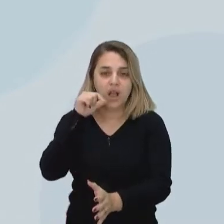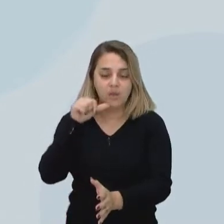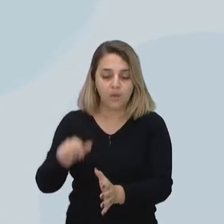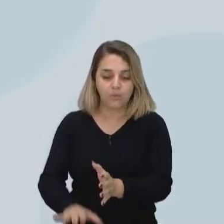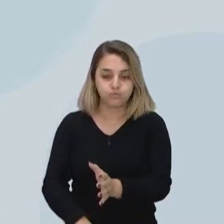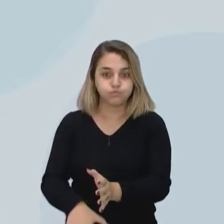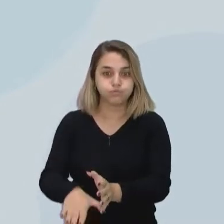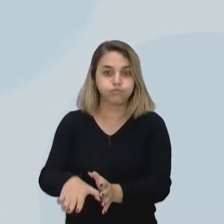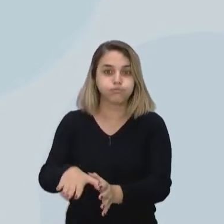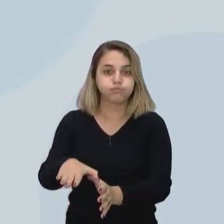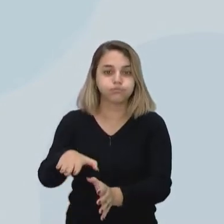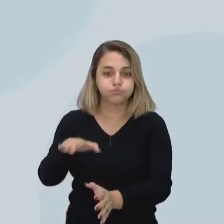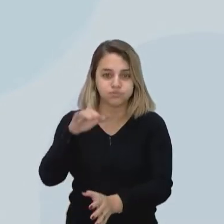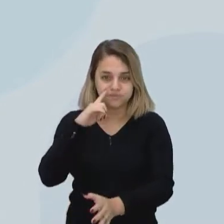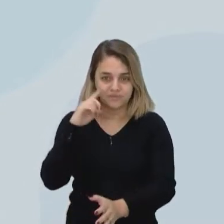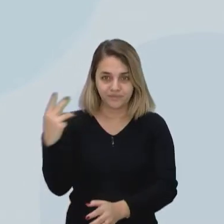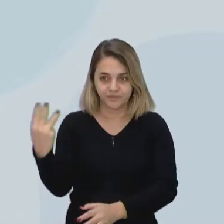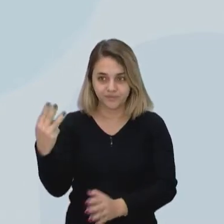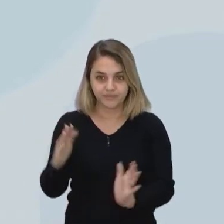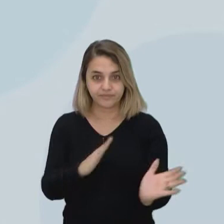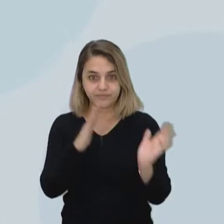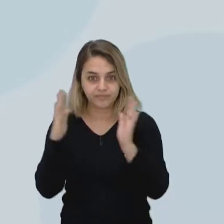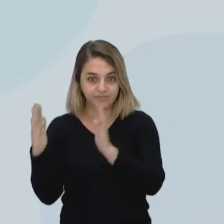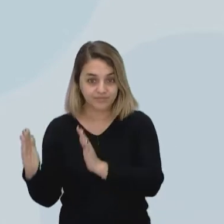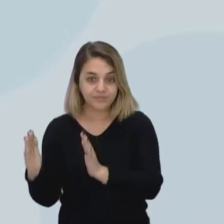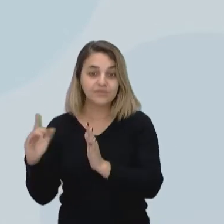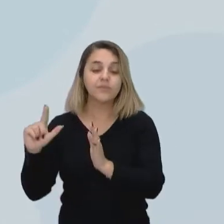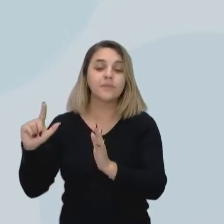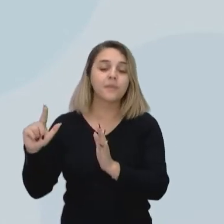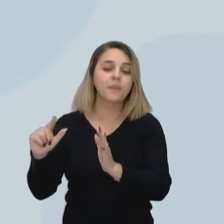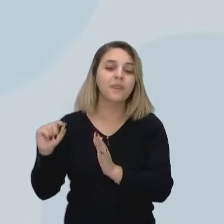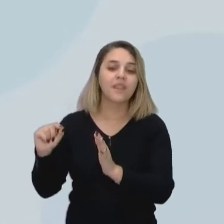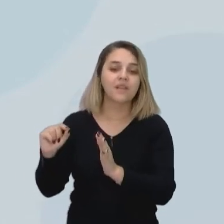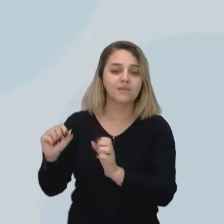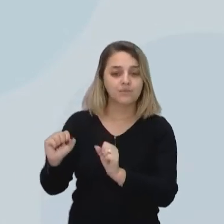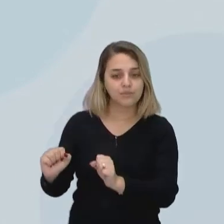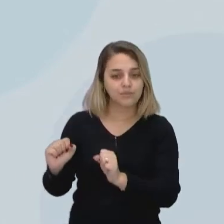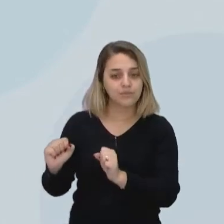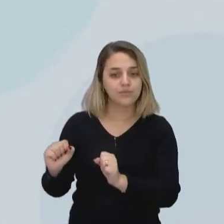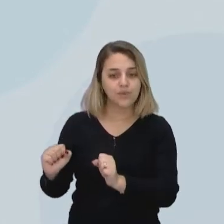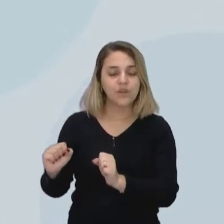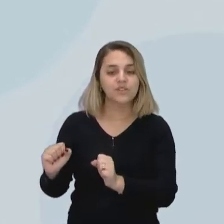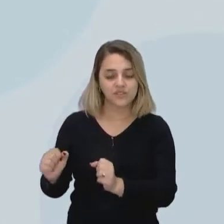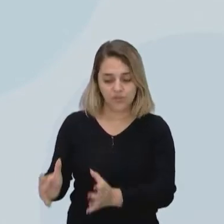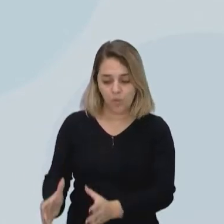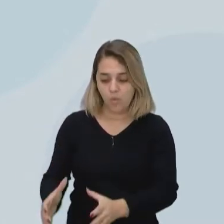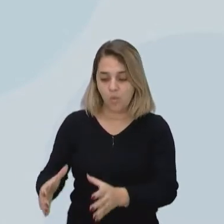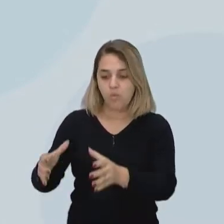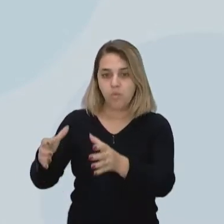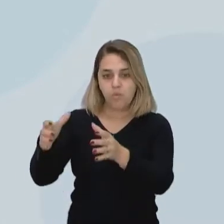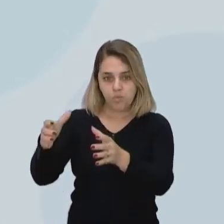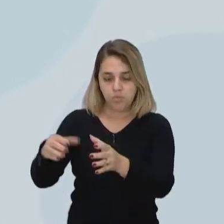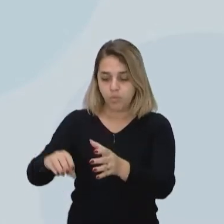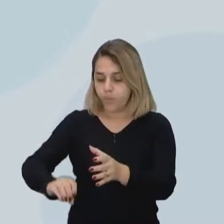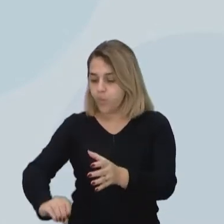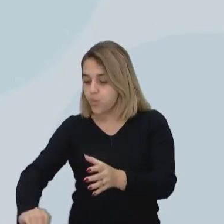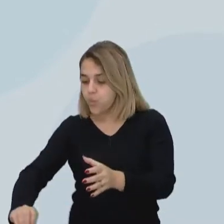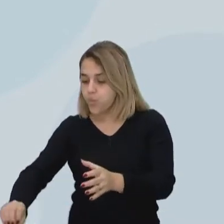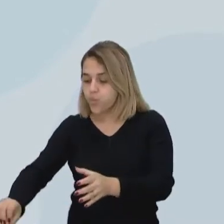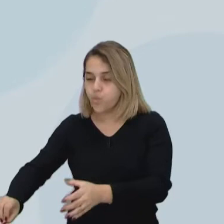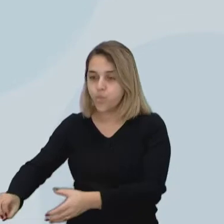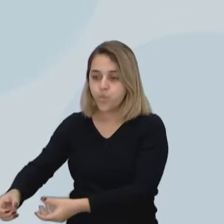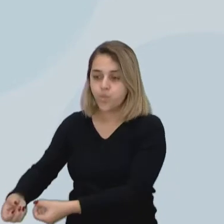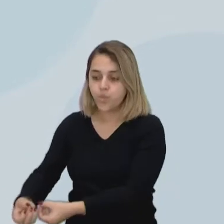3 ali, a figurinha, terceira figurinha, você vê ali que é aquele esqueminha, né? Aquele